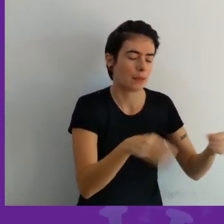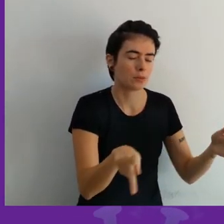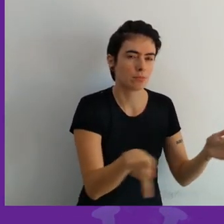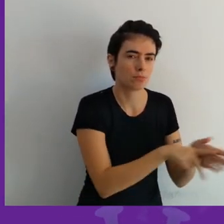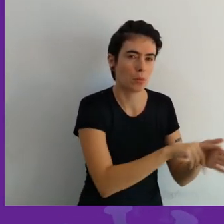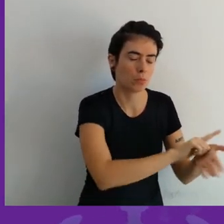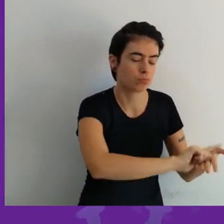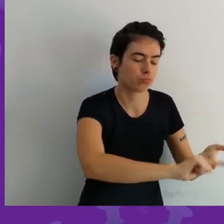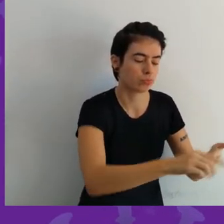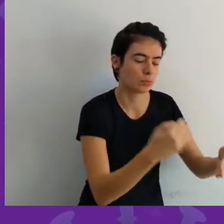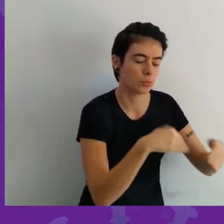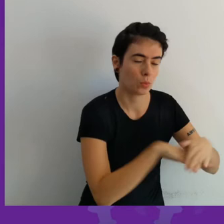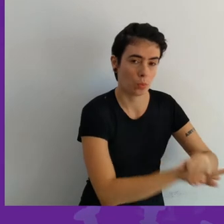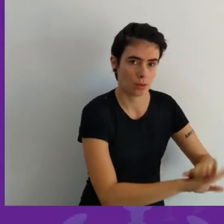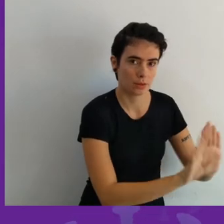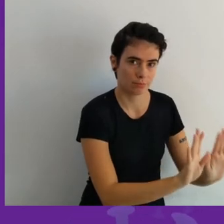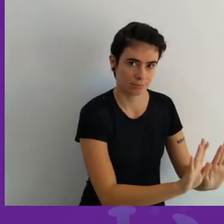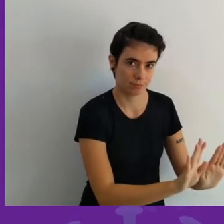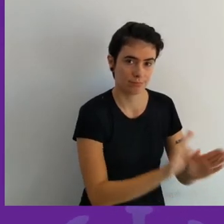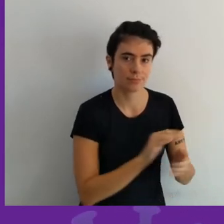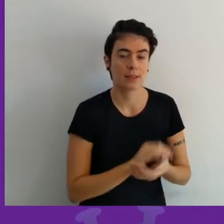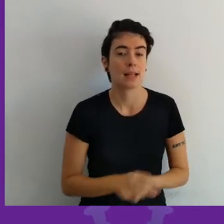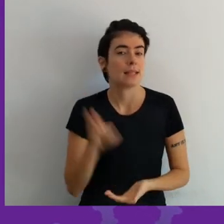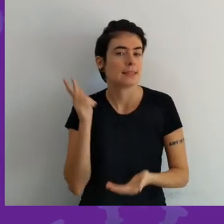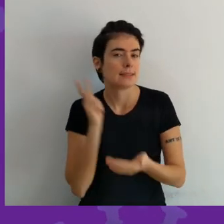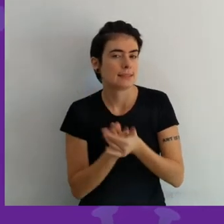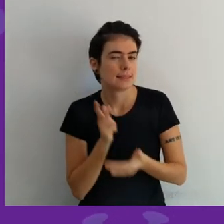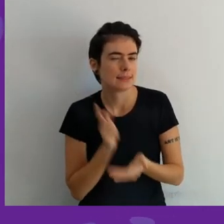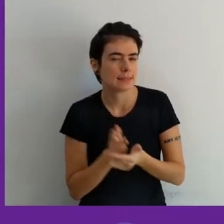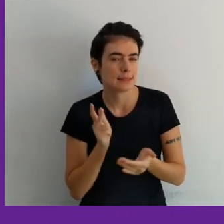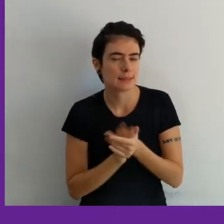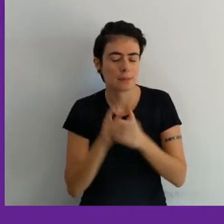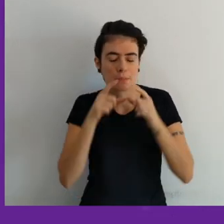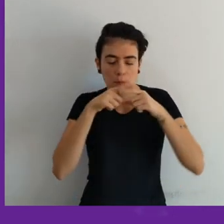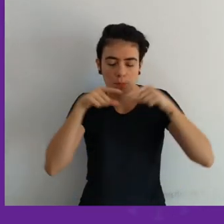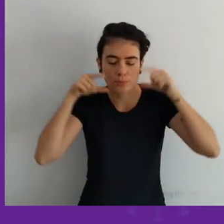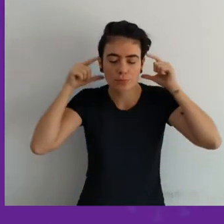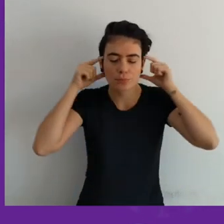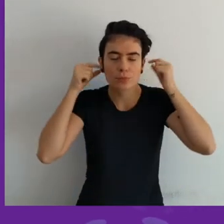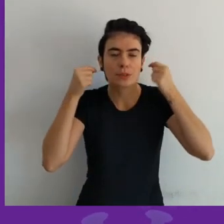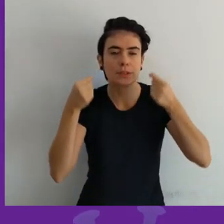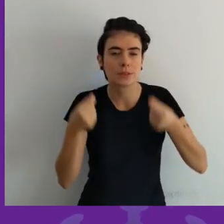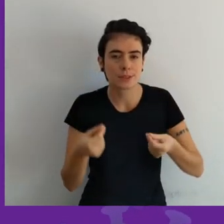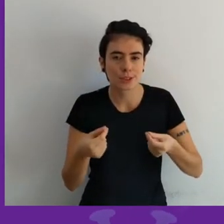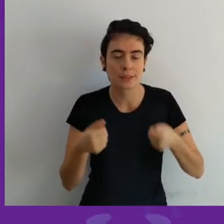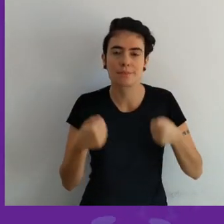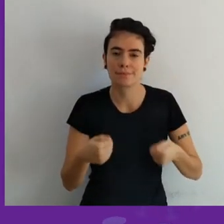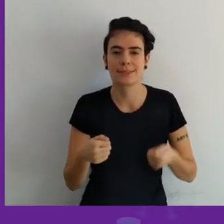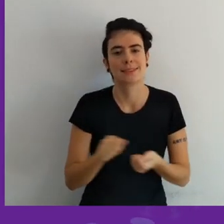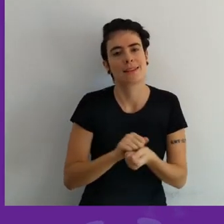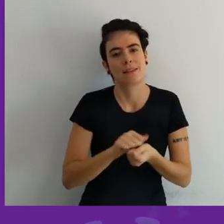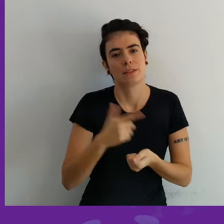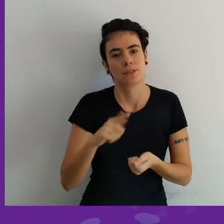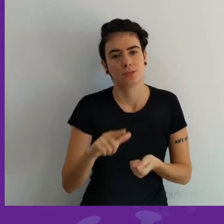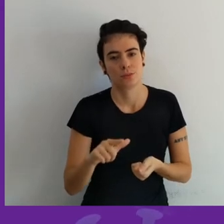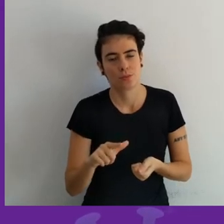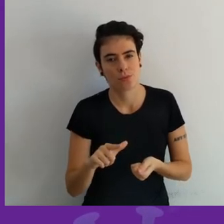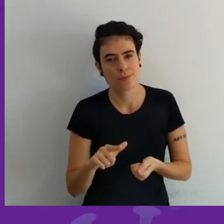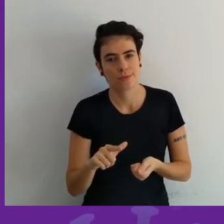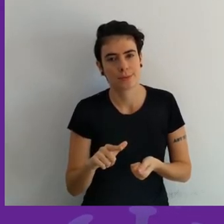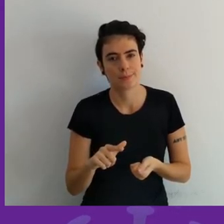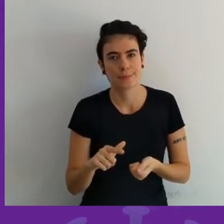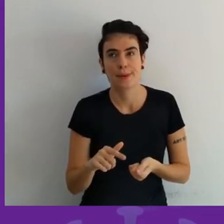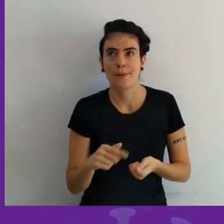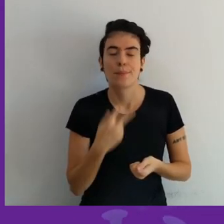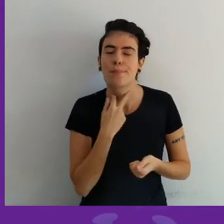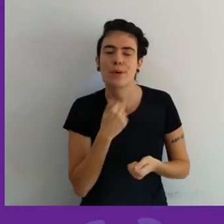passa essa máscara e guarda num saco plástico limpo exclusivamente para isso todas as vezes que tirar a máscara do